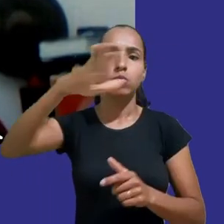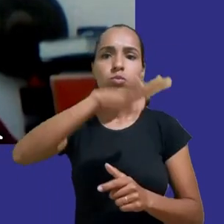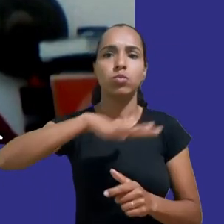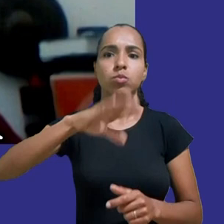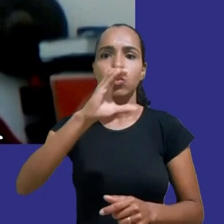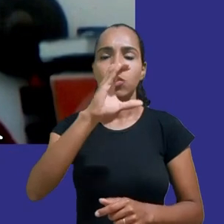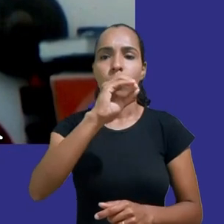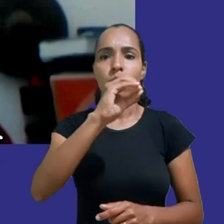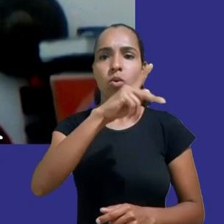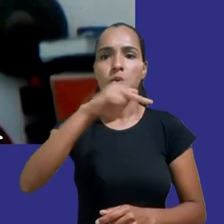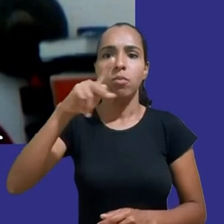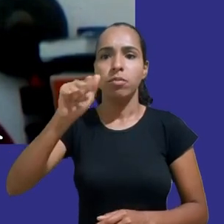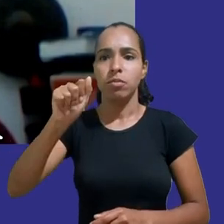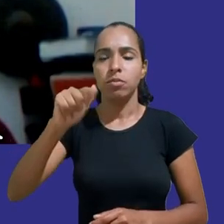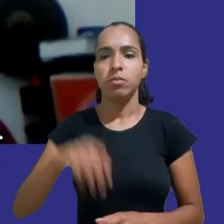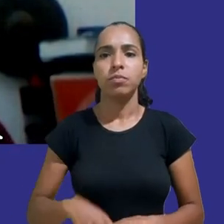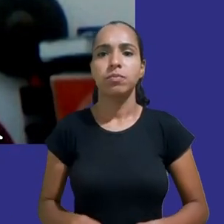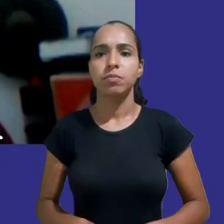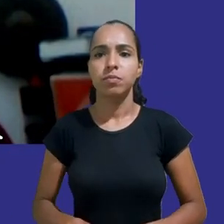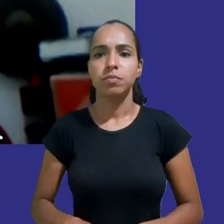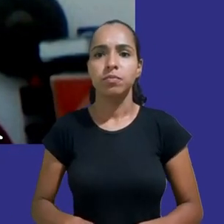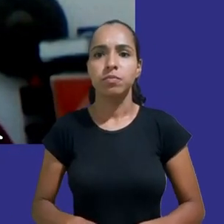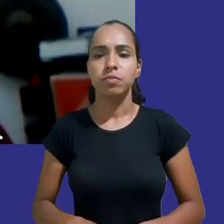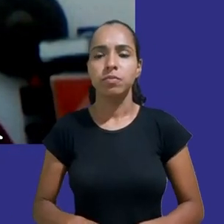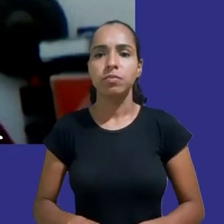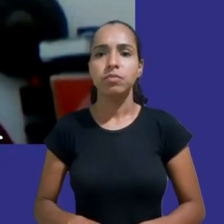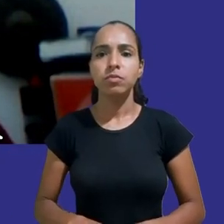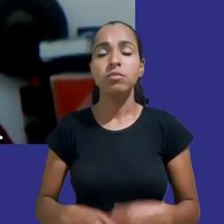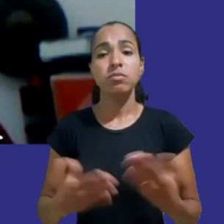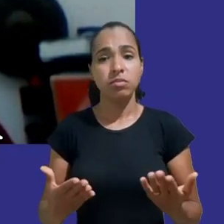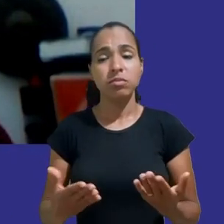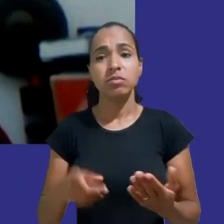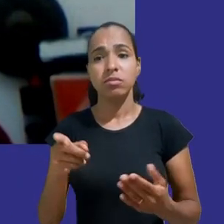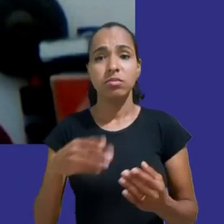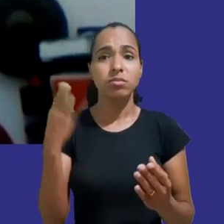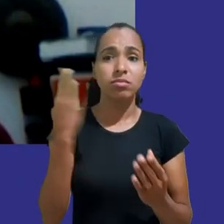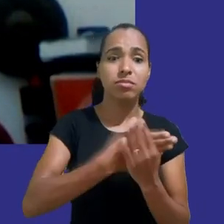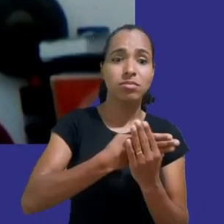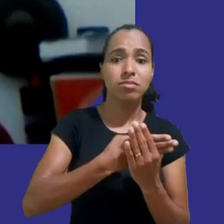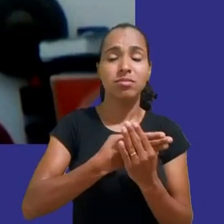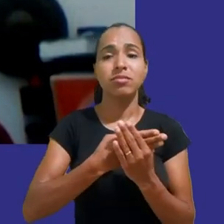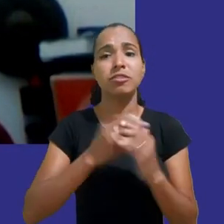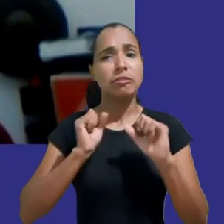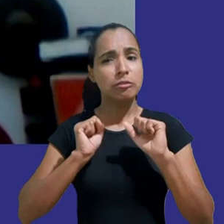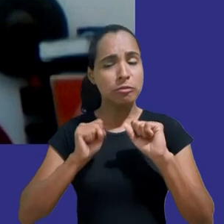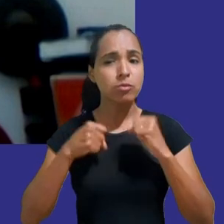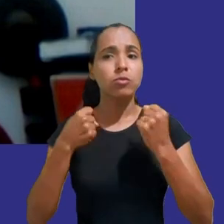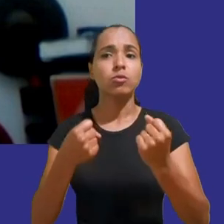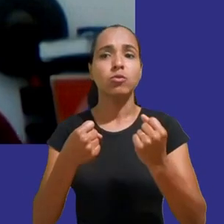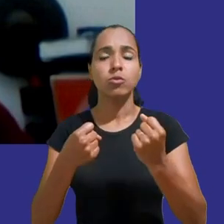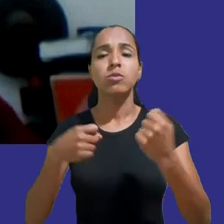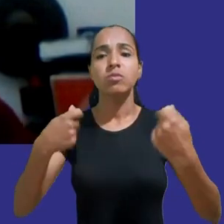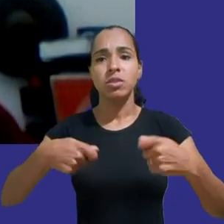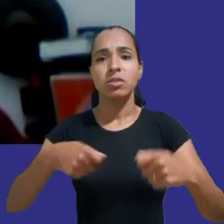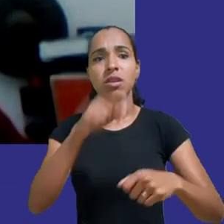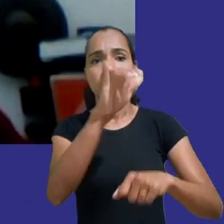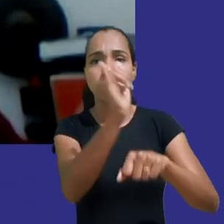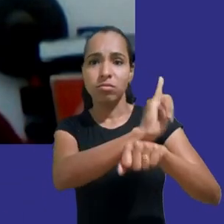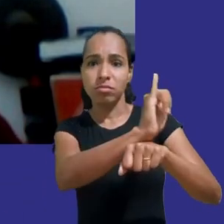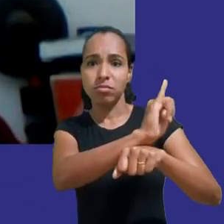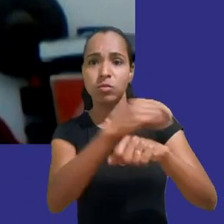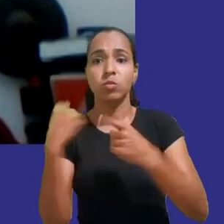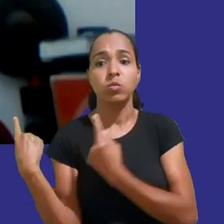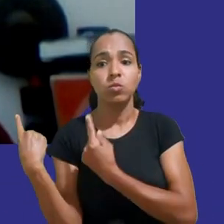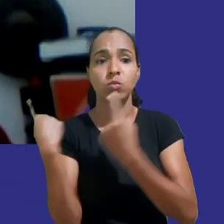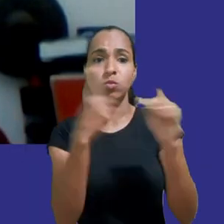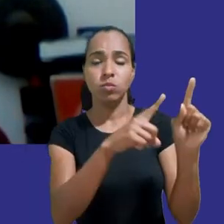esta sentença nos motivou a tentar mobilizar uma ação semelhante contra o YouTube aqui eles têm negligenciado a proteção